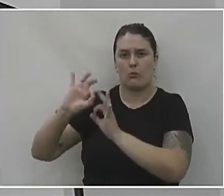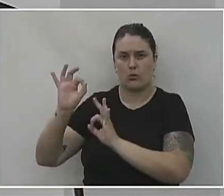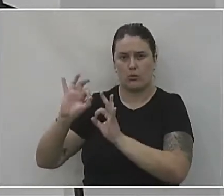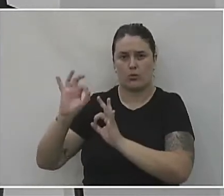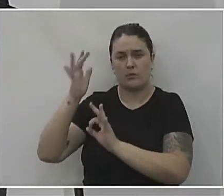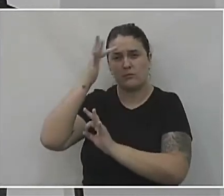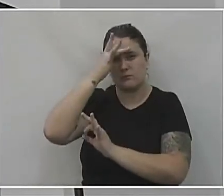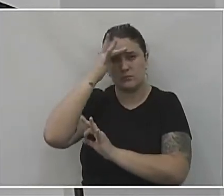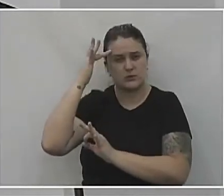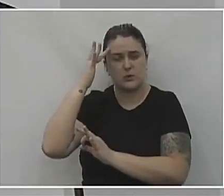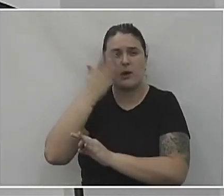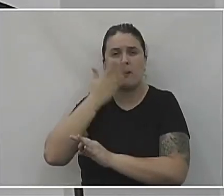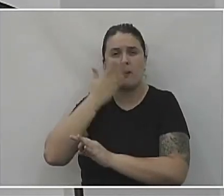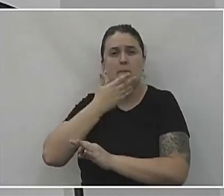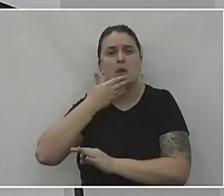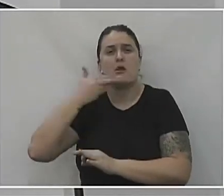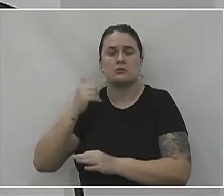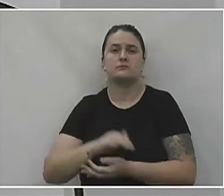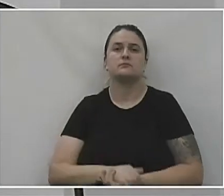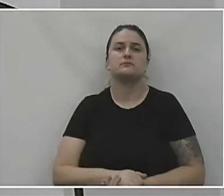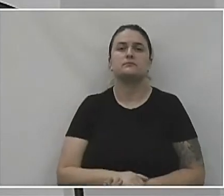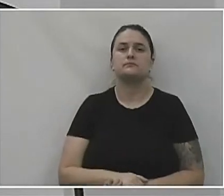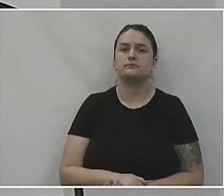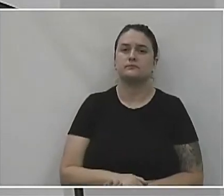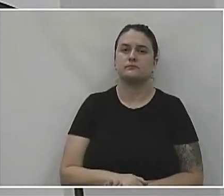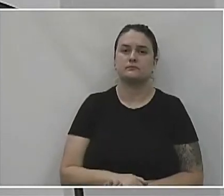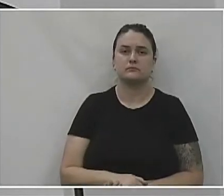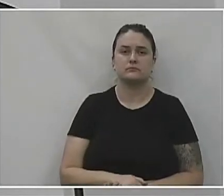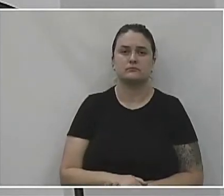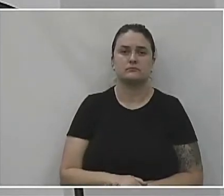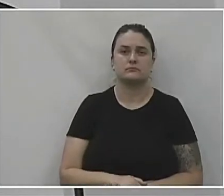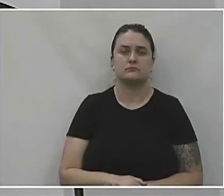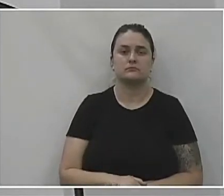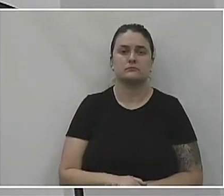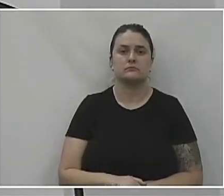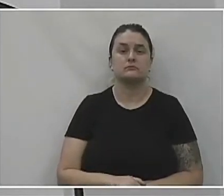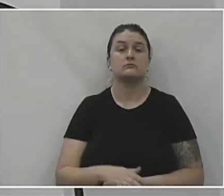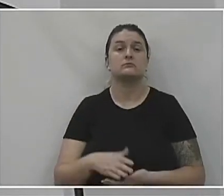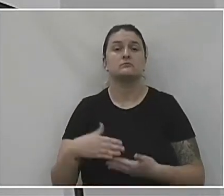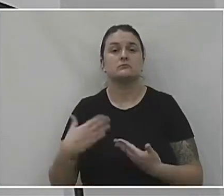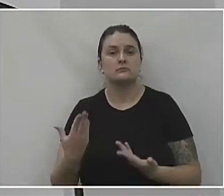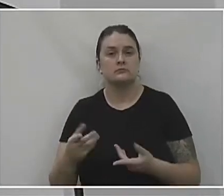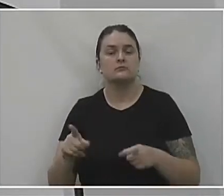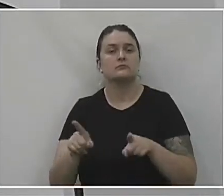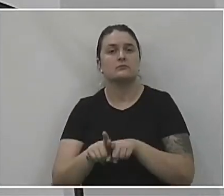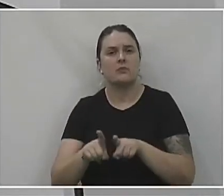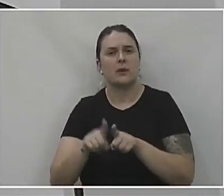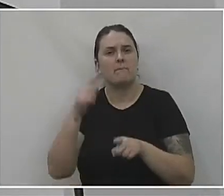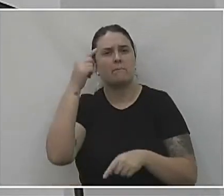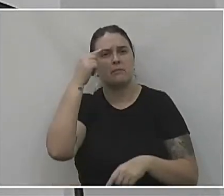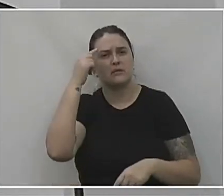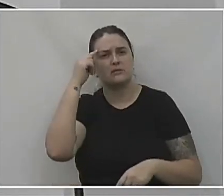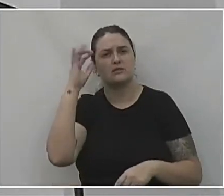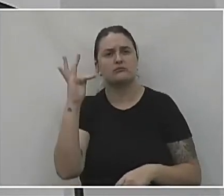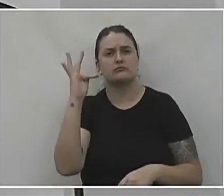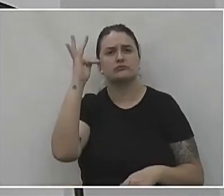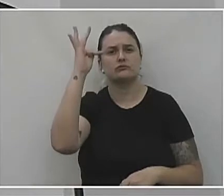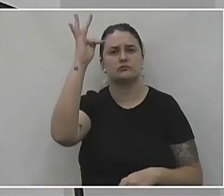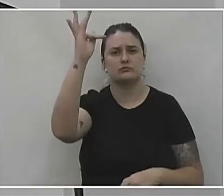deixar com o nosso sistema de oximetria maior ainda. Isso aqui vem de encontro também pensando no futuro.